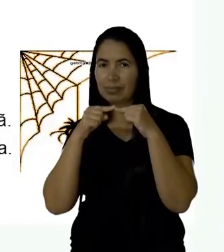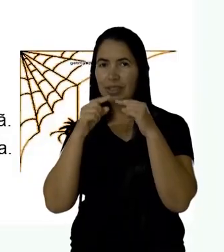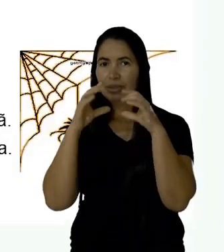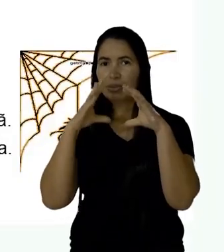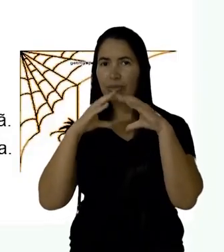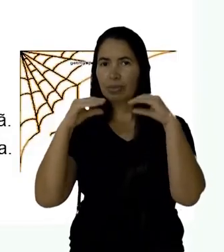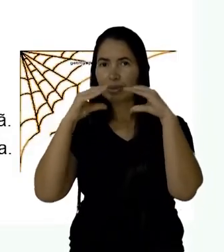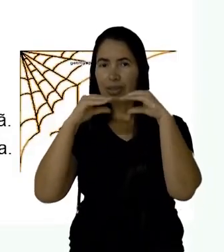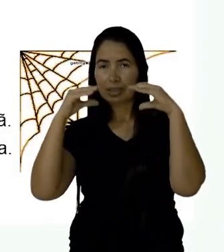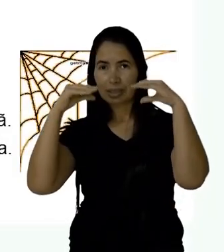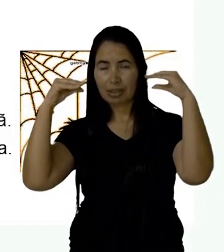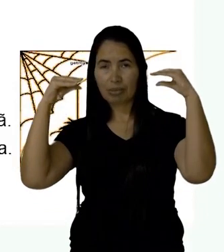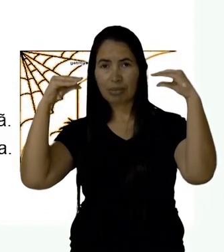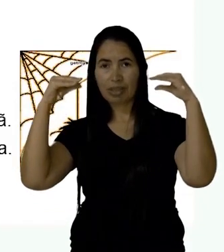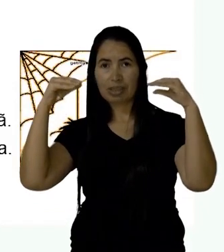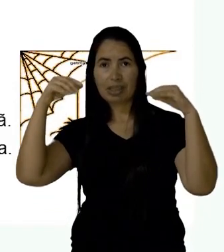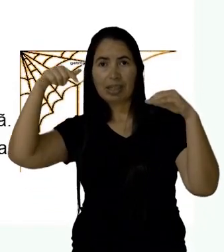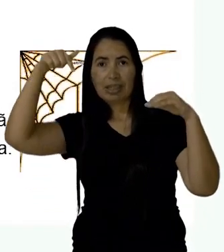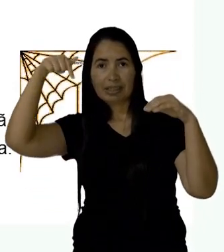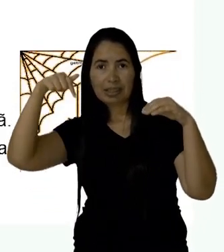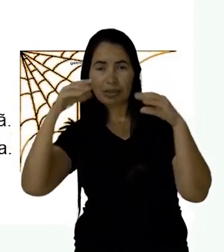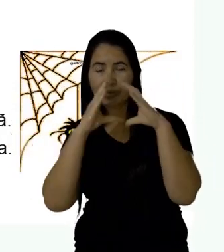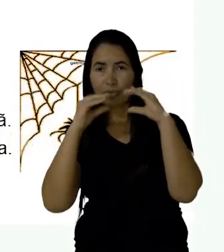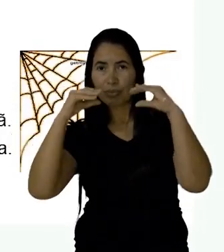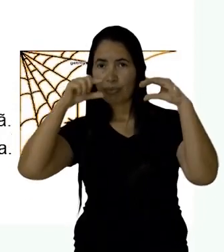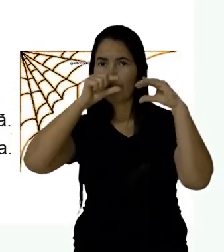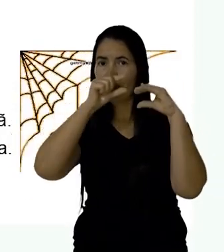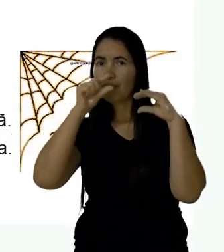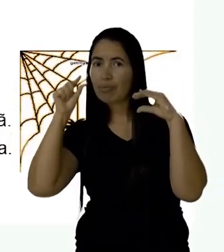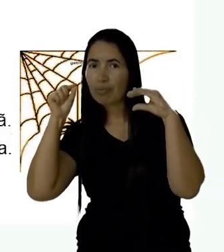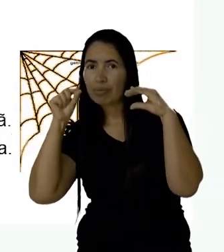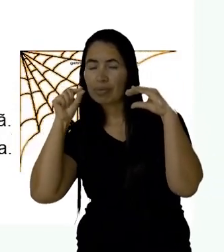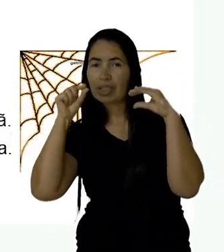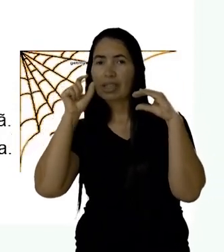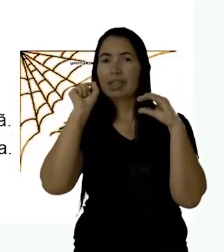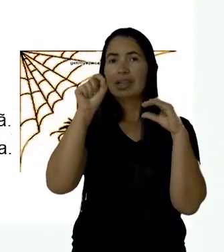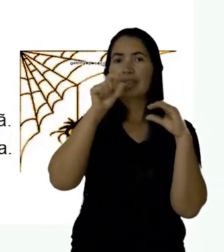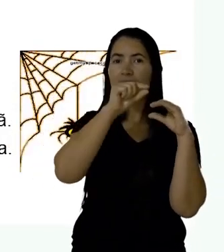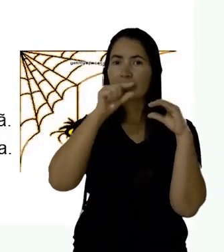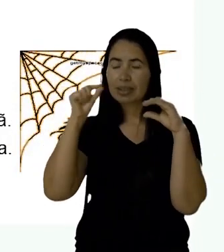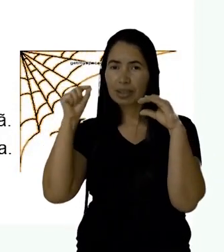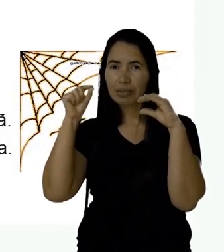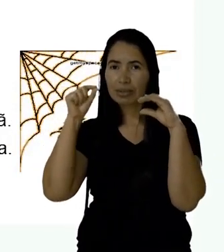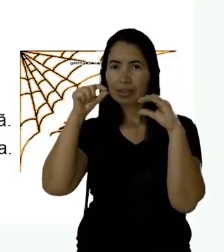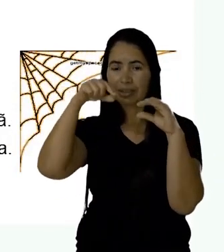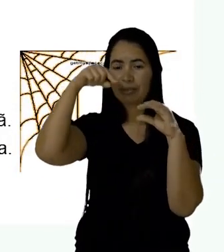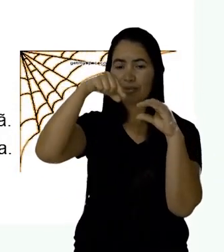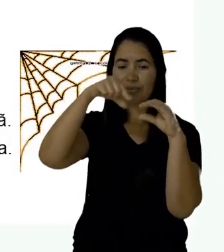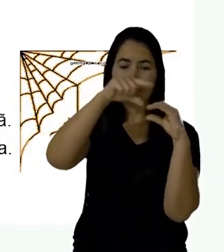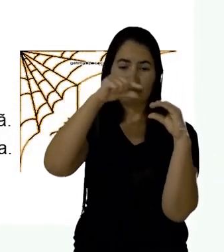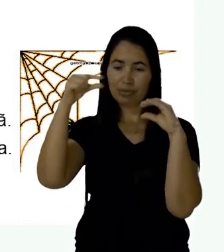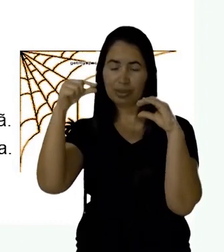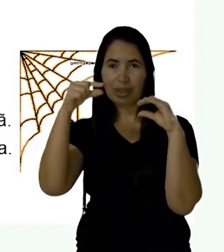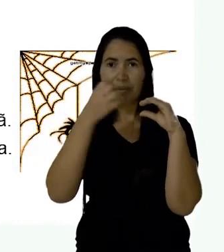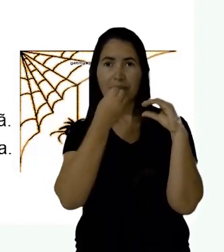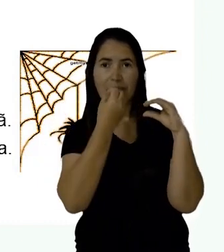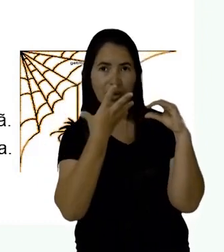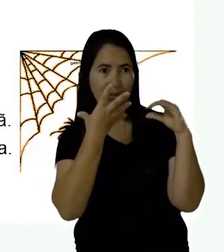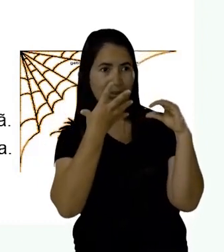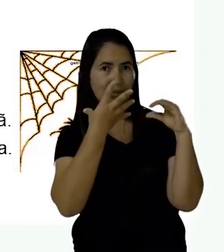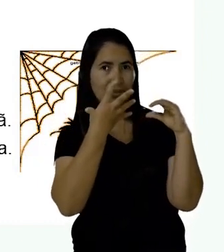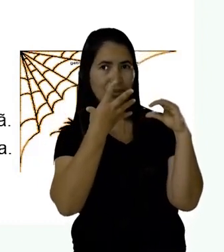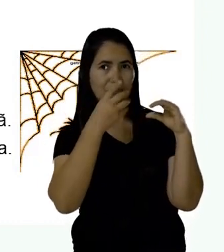Um ninho de mafagafos tinha sete mafagafinhos. Quem desmafagar esses mafagafinhos,